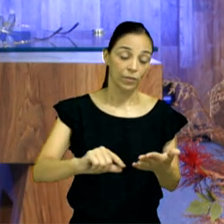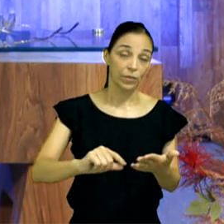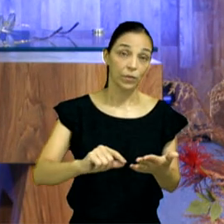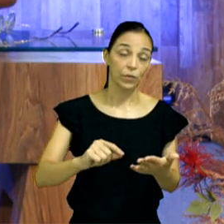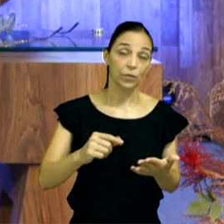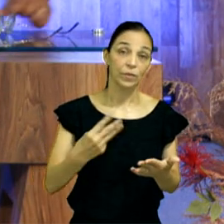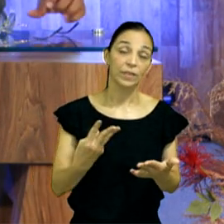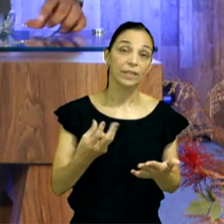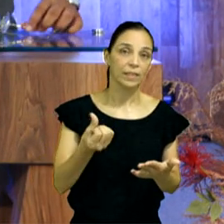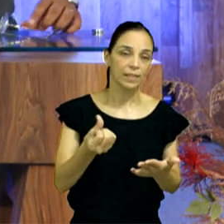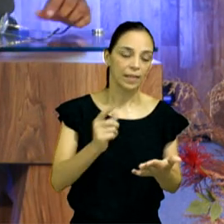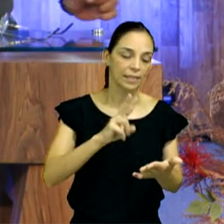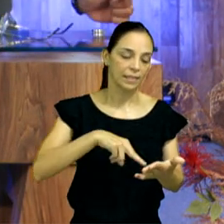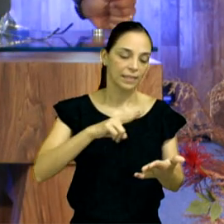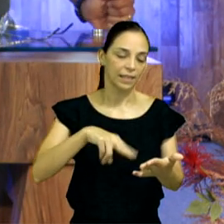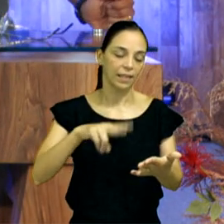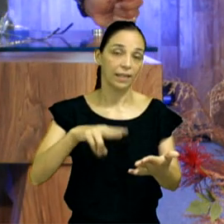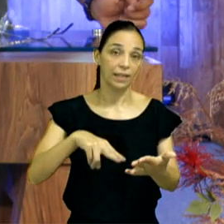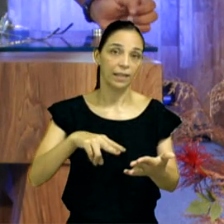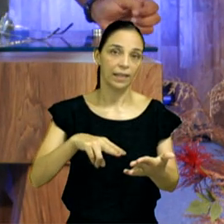Amém? Achou?